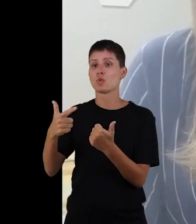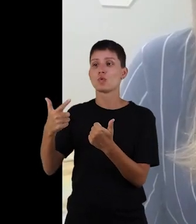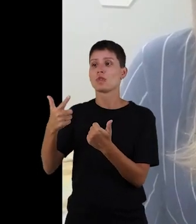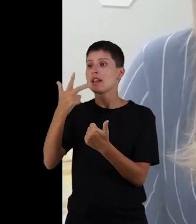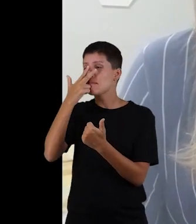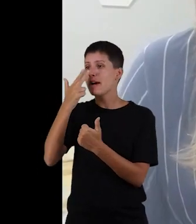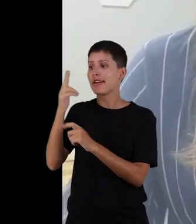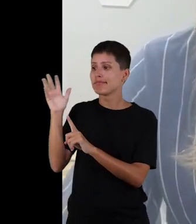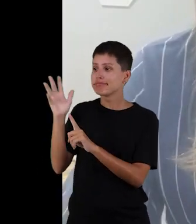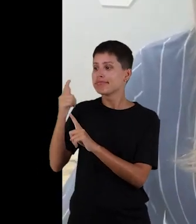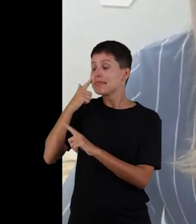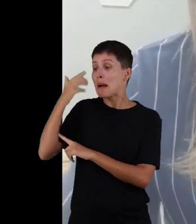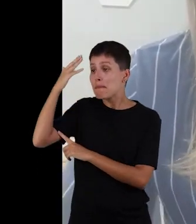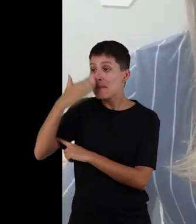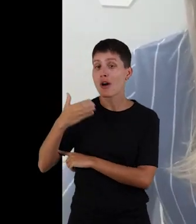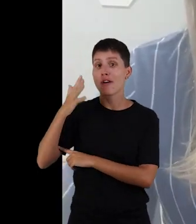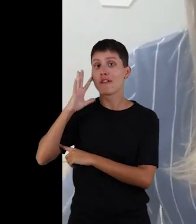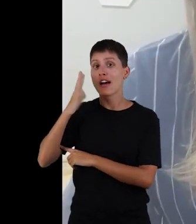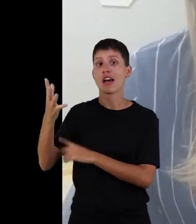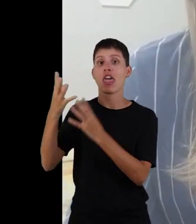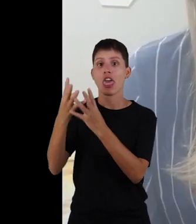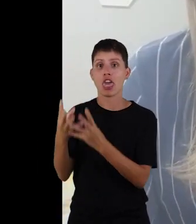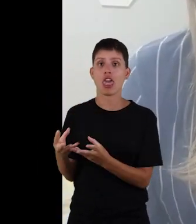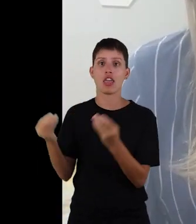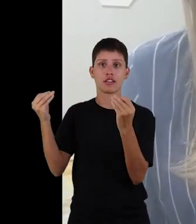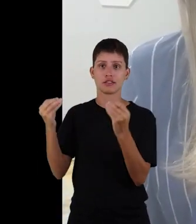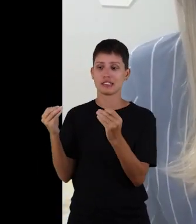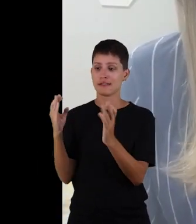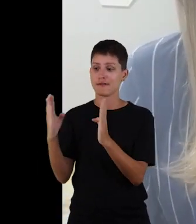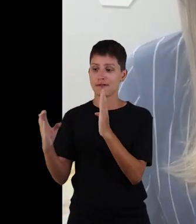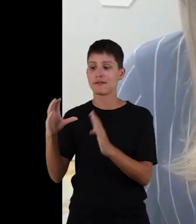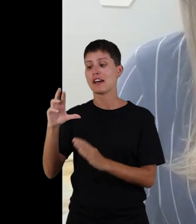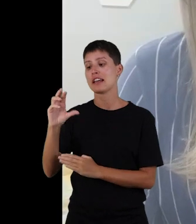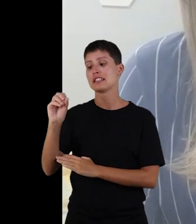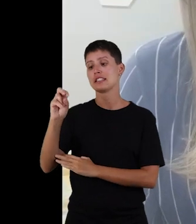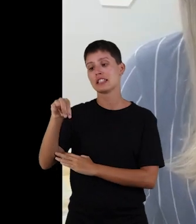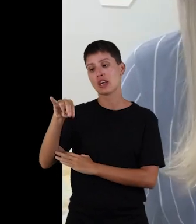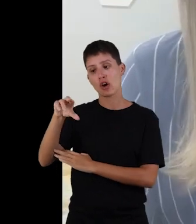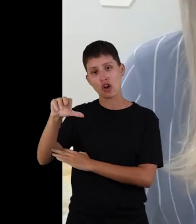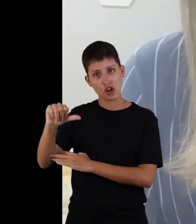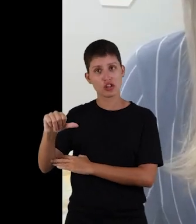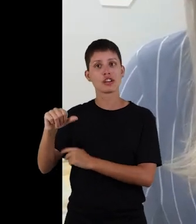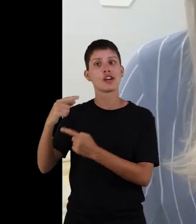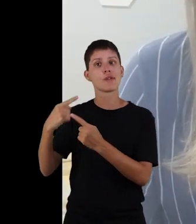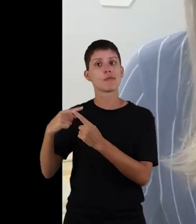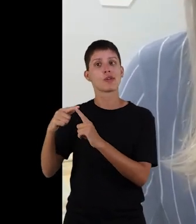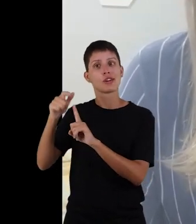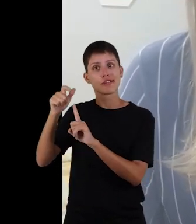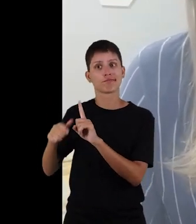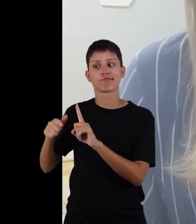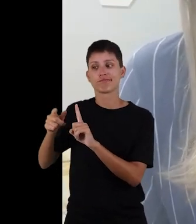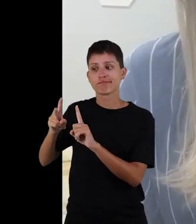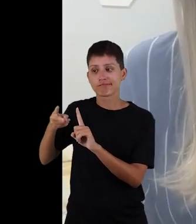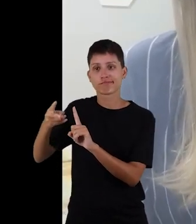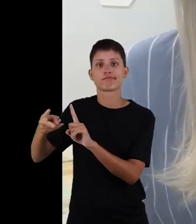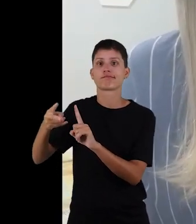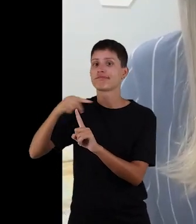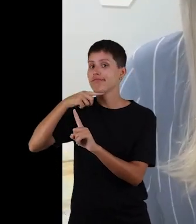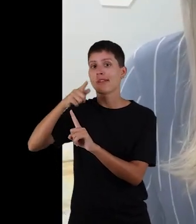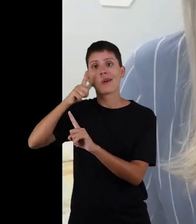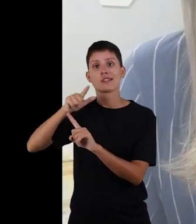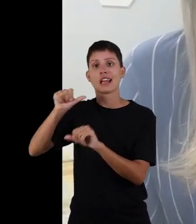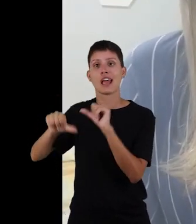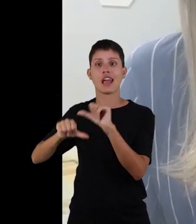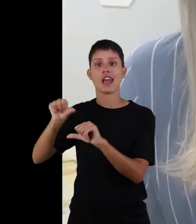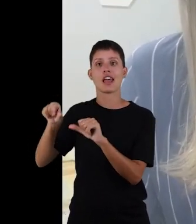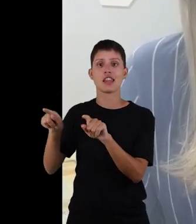efeitos comprovados que auxiliem nessa fase crônica da doença, justamente que o indivíduo ele permaneça naquele